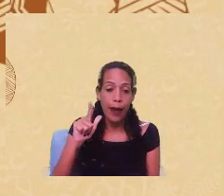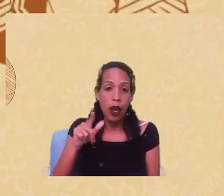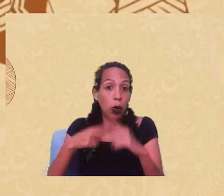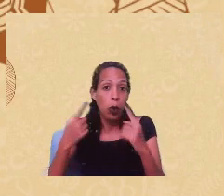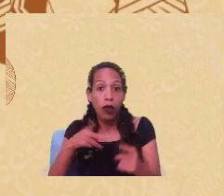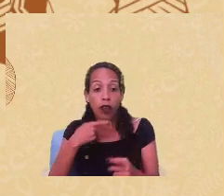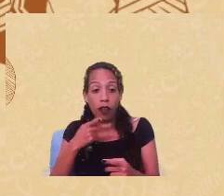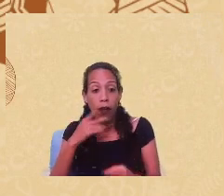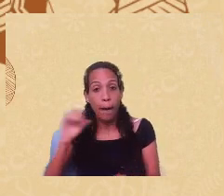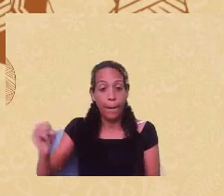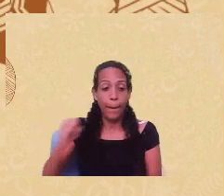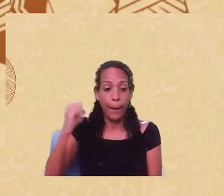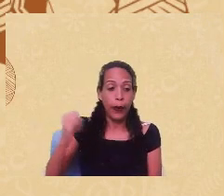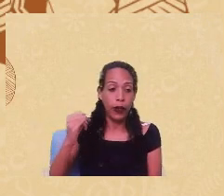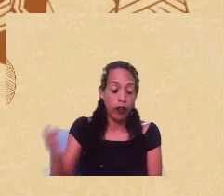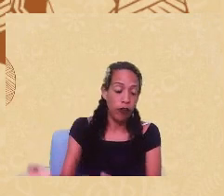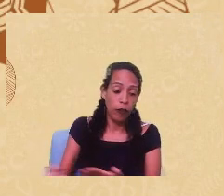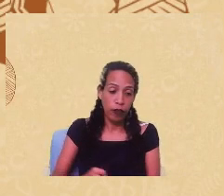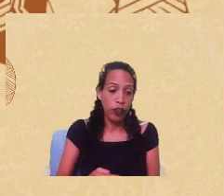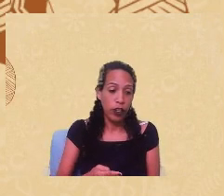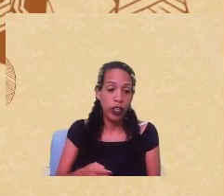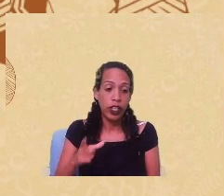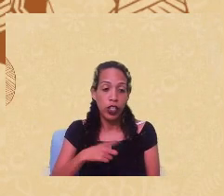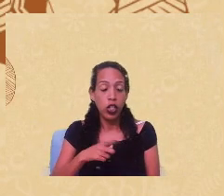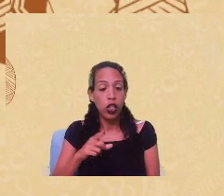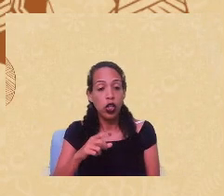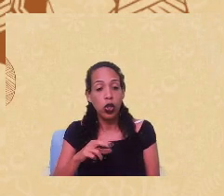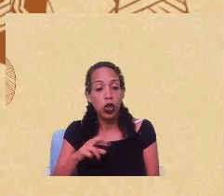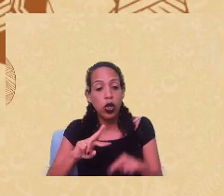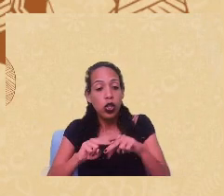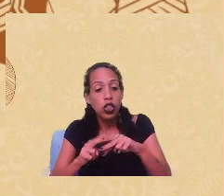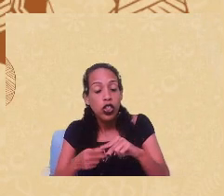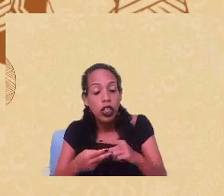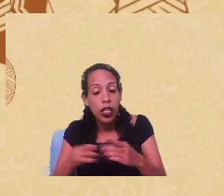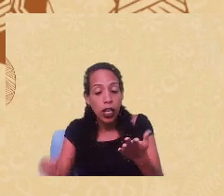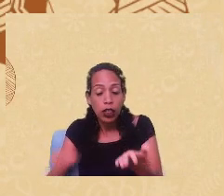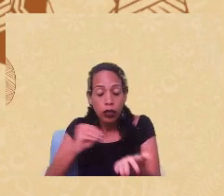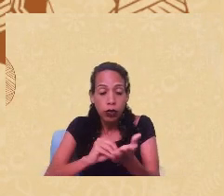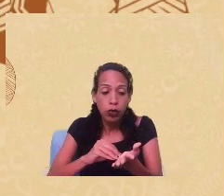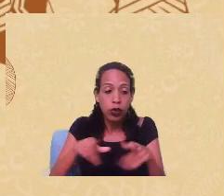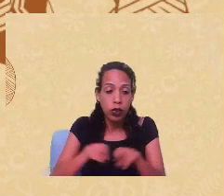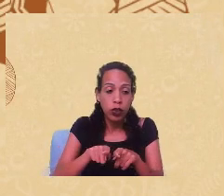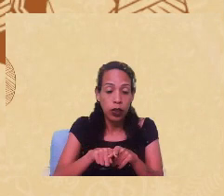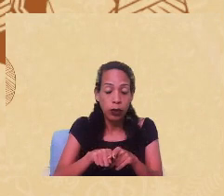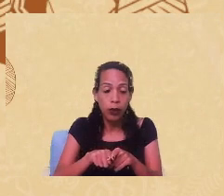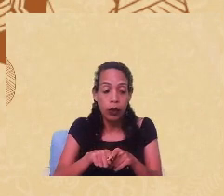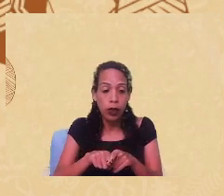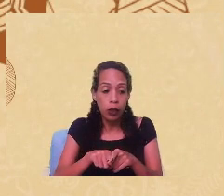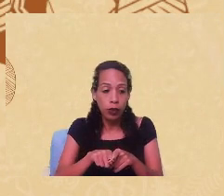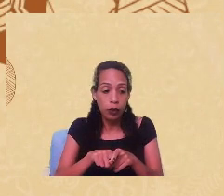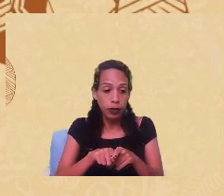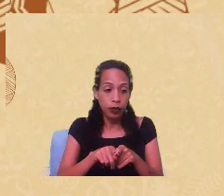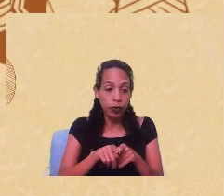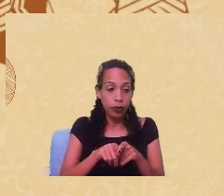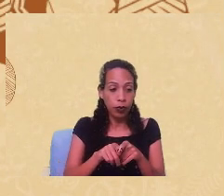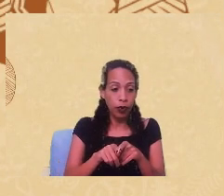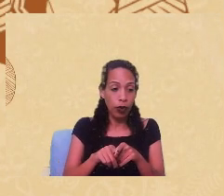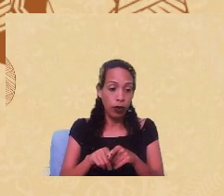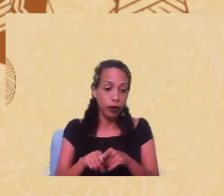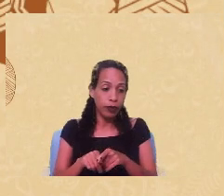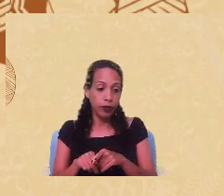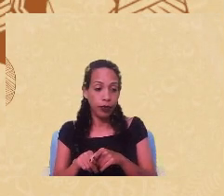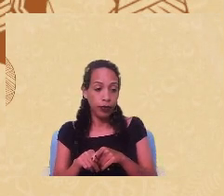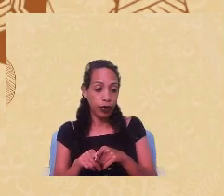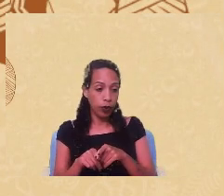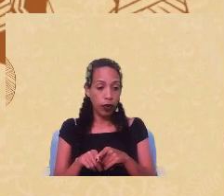importante a gente entender a abordagem do gênero aliada à contribuição, né, a minha autoridade vai fazer uma pequena modificação das feministas negras